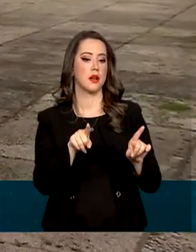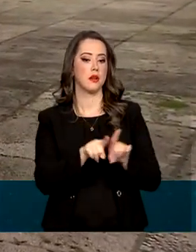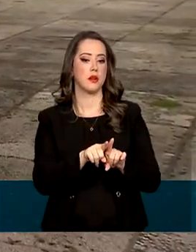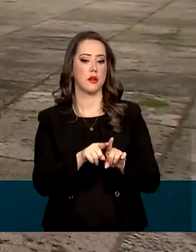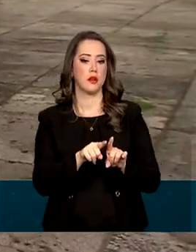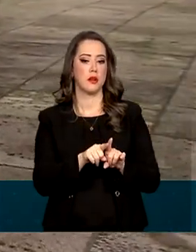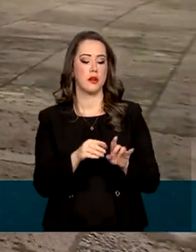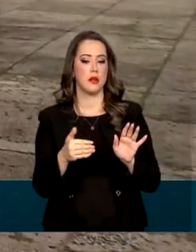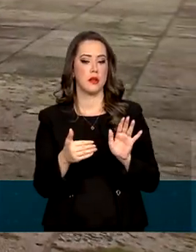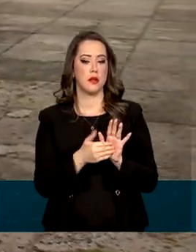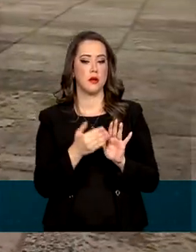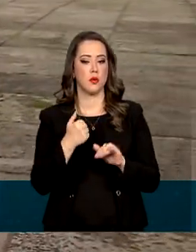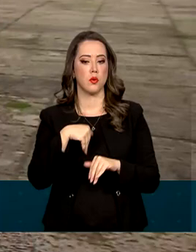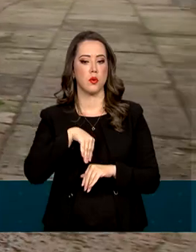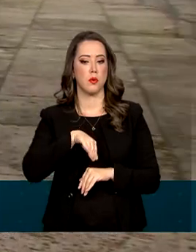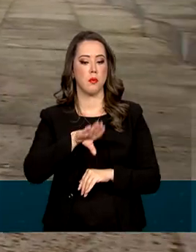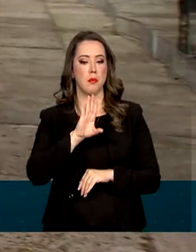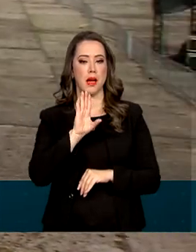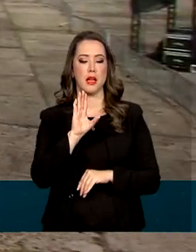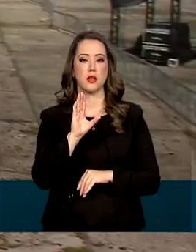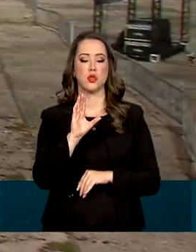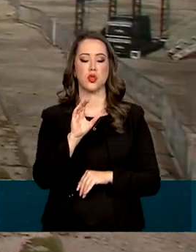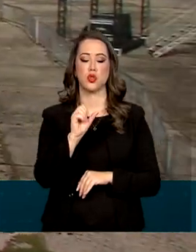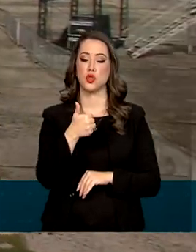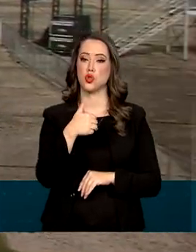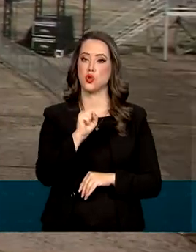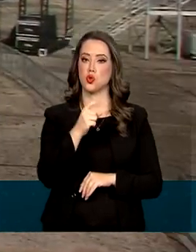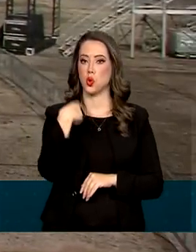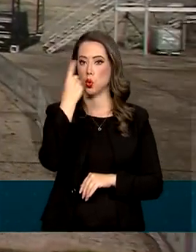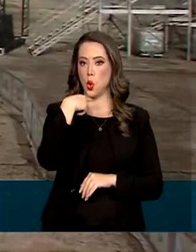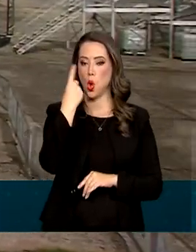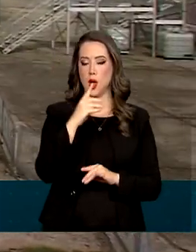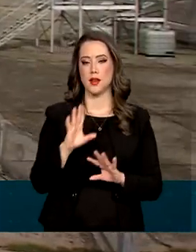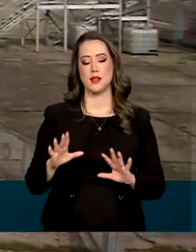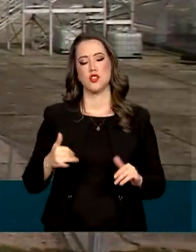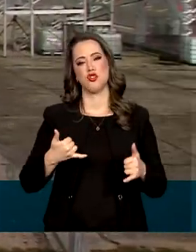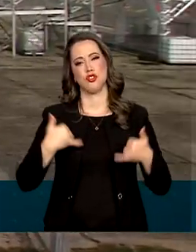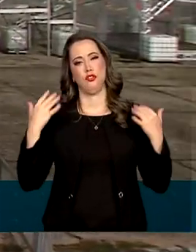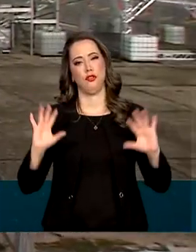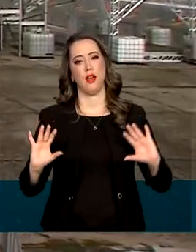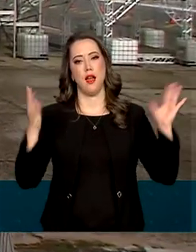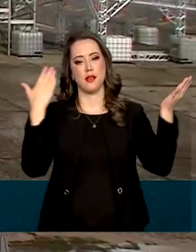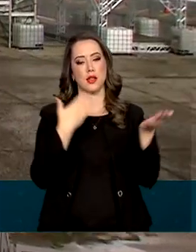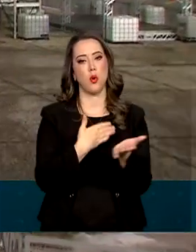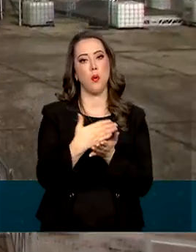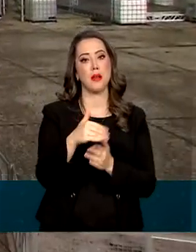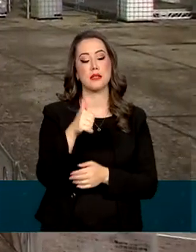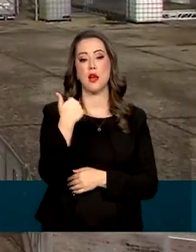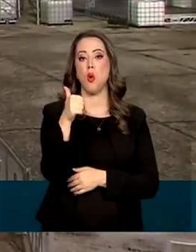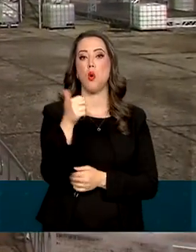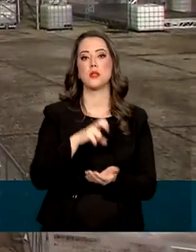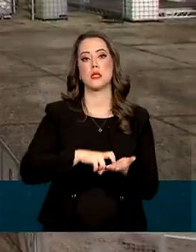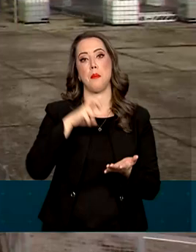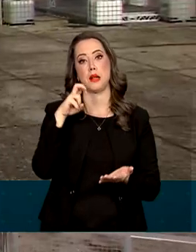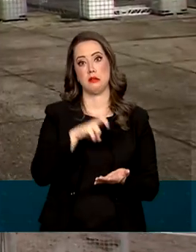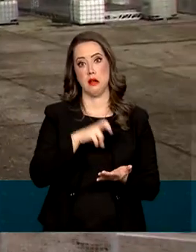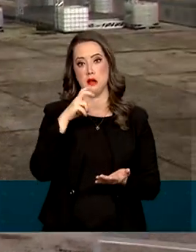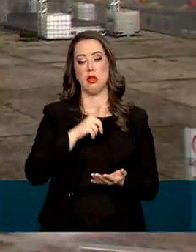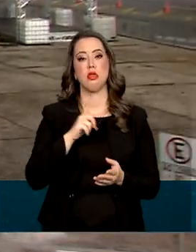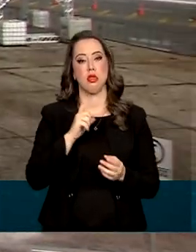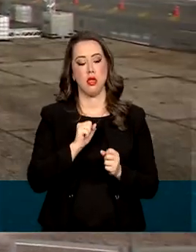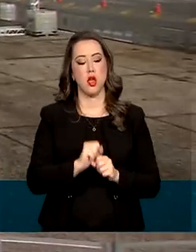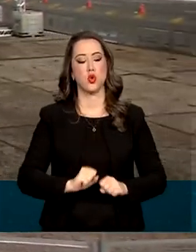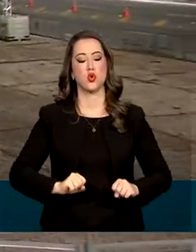liberado durante as mais de 18 horas de festividades. Haverá shows a partir das 11 horas da manhã. A